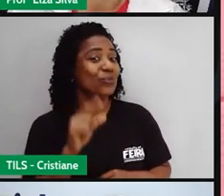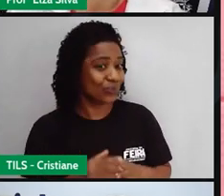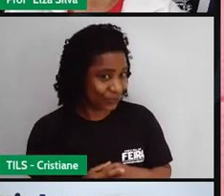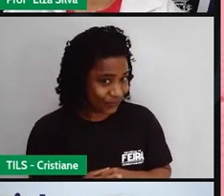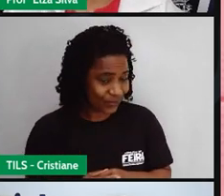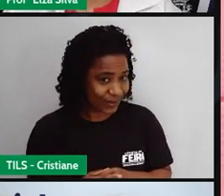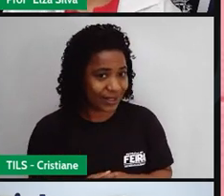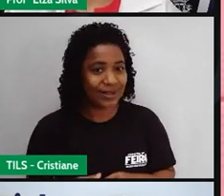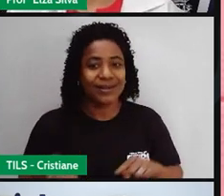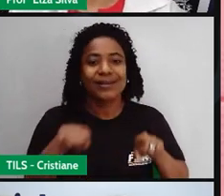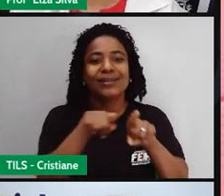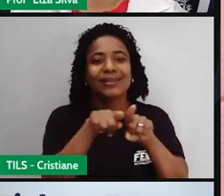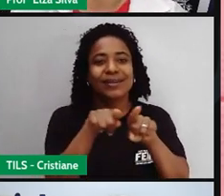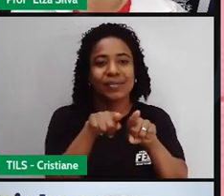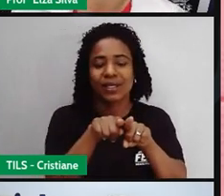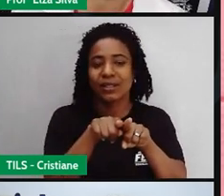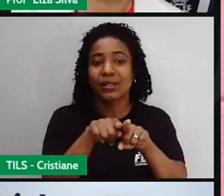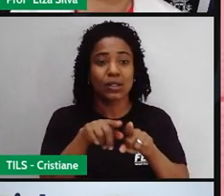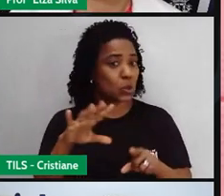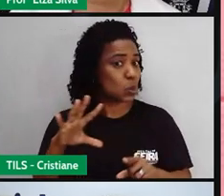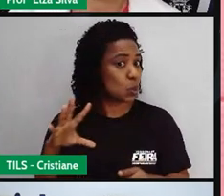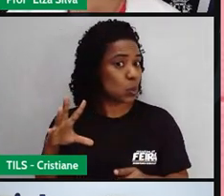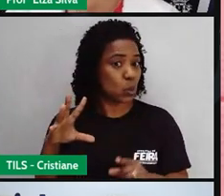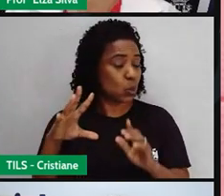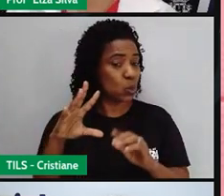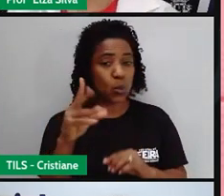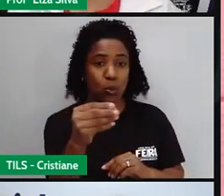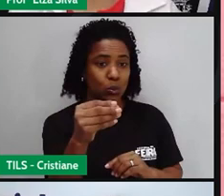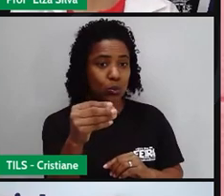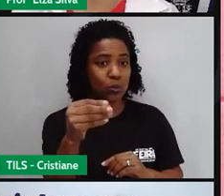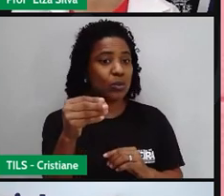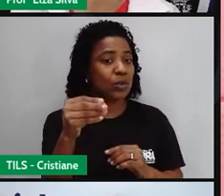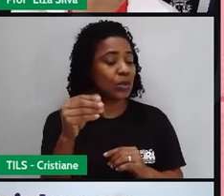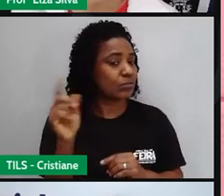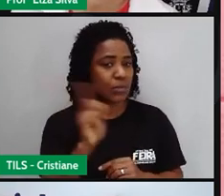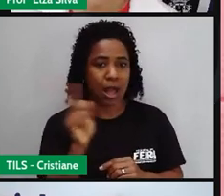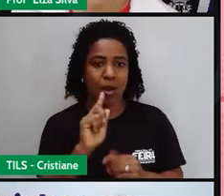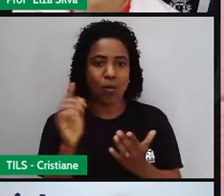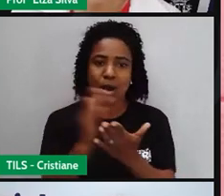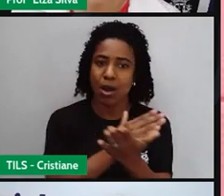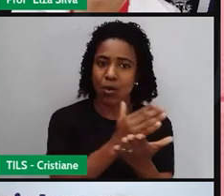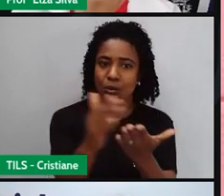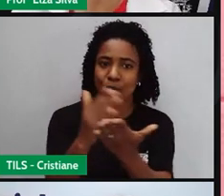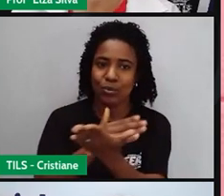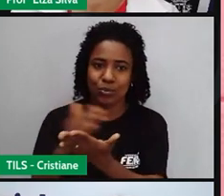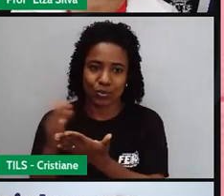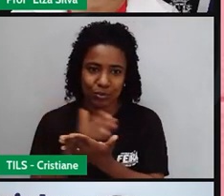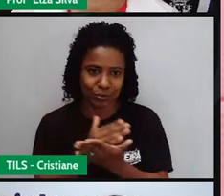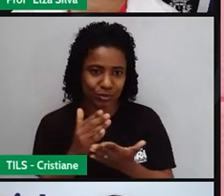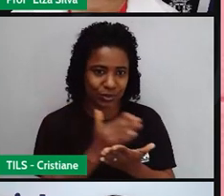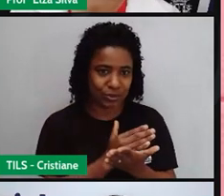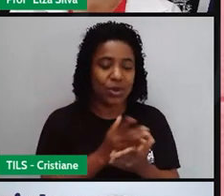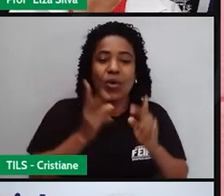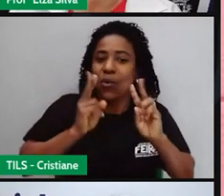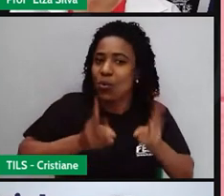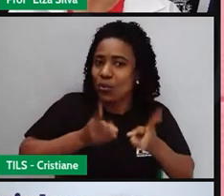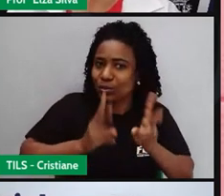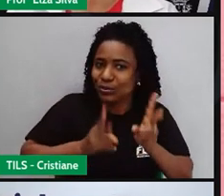Existe uma tradição, é claro que nem todo mundo segue, tá? Mas tem algumas pessoas que ainda seguem a tradição antiga.